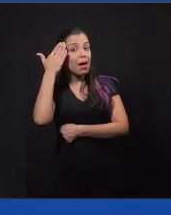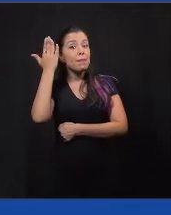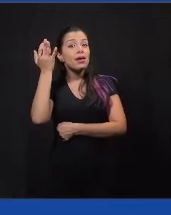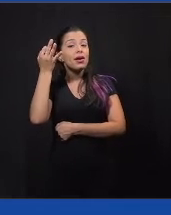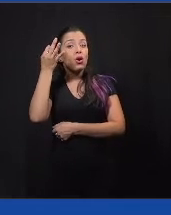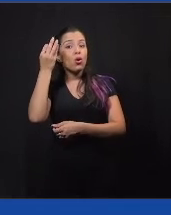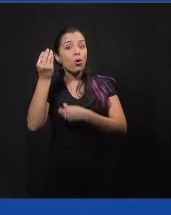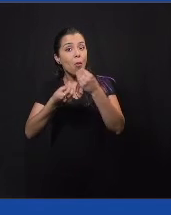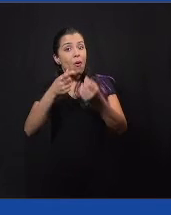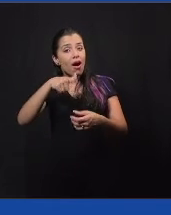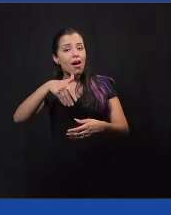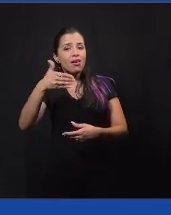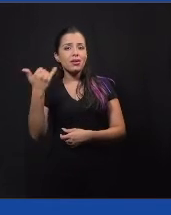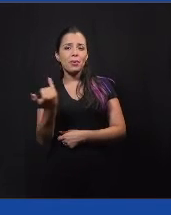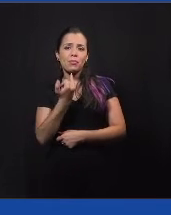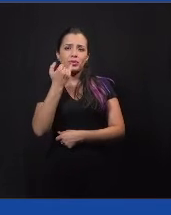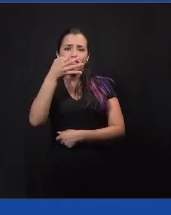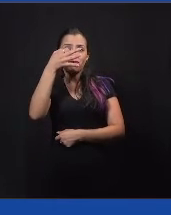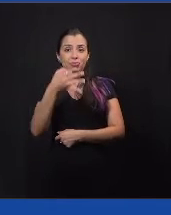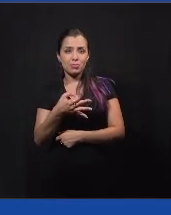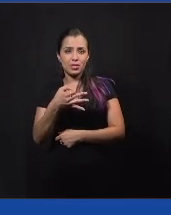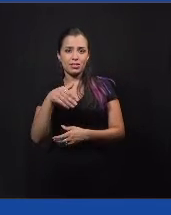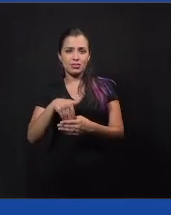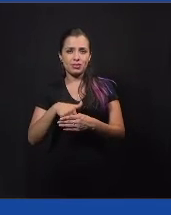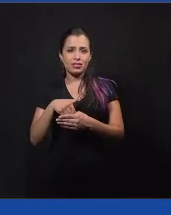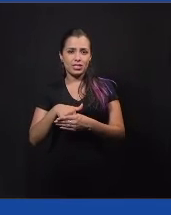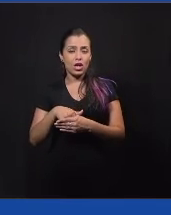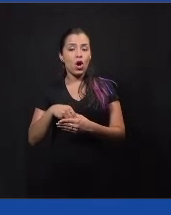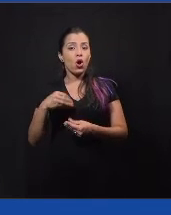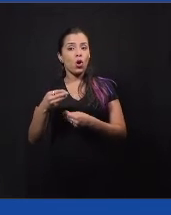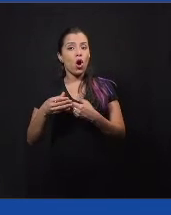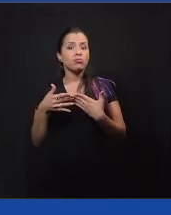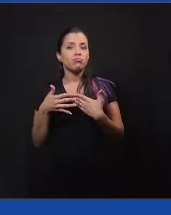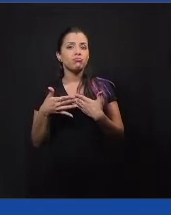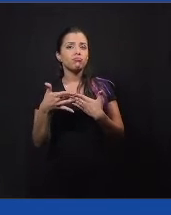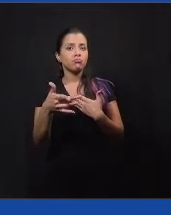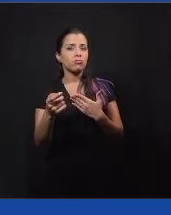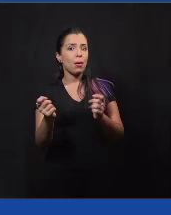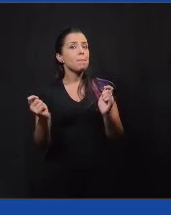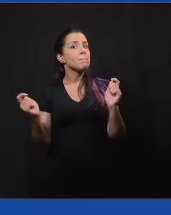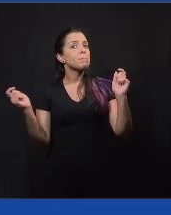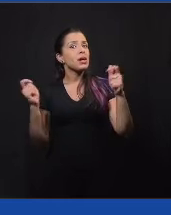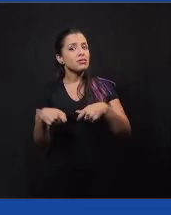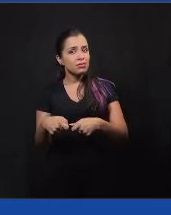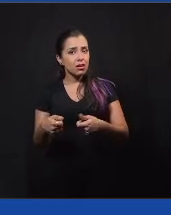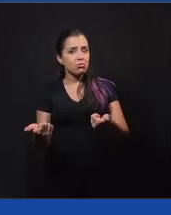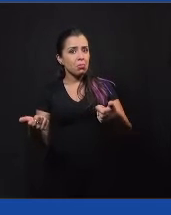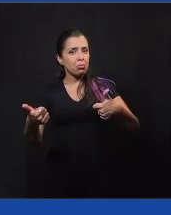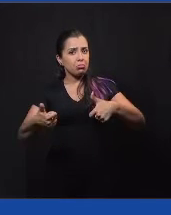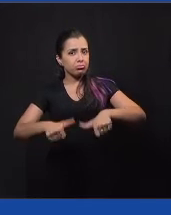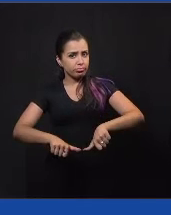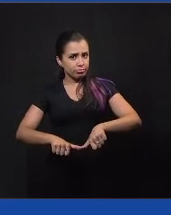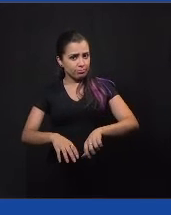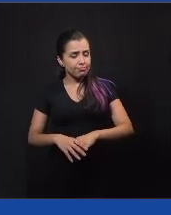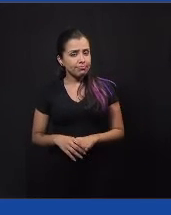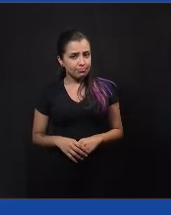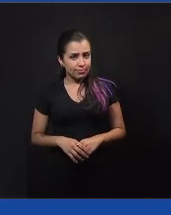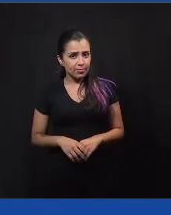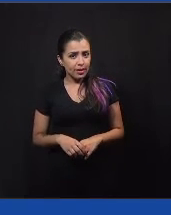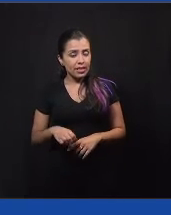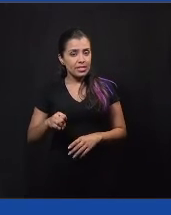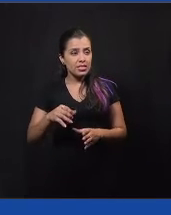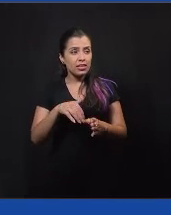vida, né, o que que isso realmente pode refletir para a gente, né, se a gente escolhe um candidato que está afinado com o que a gente espera